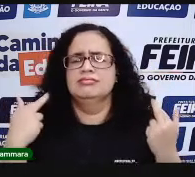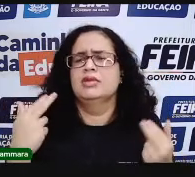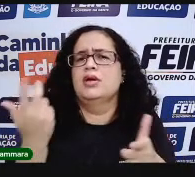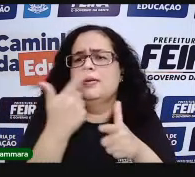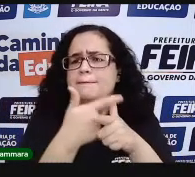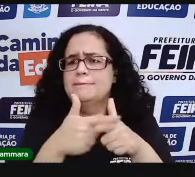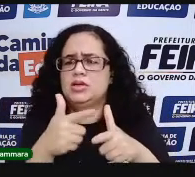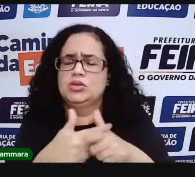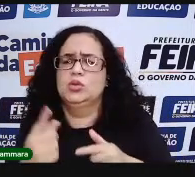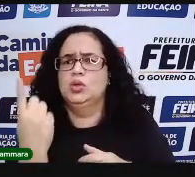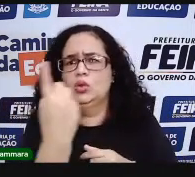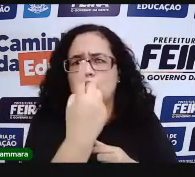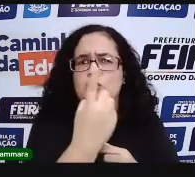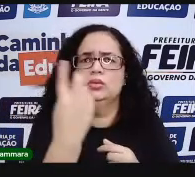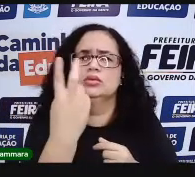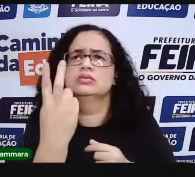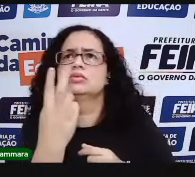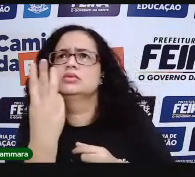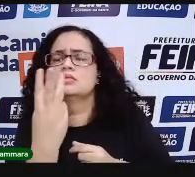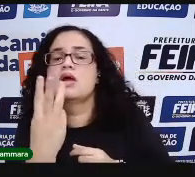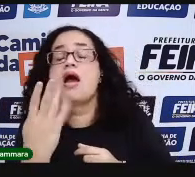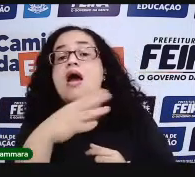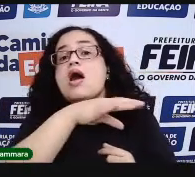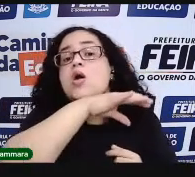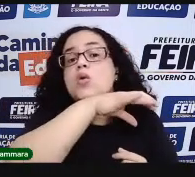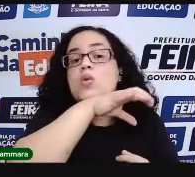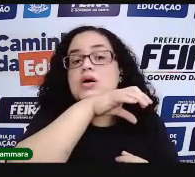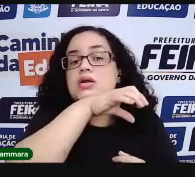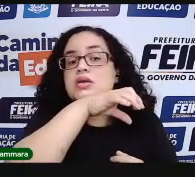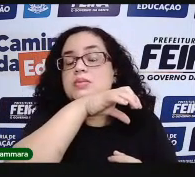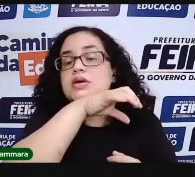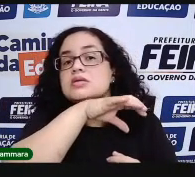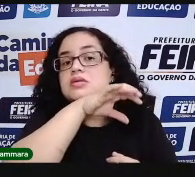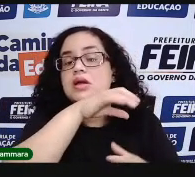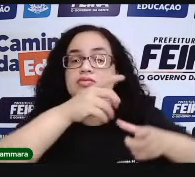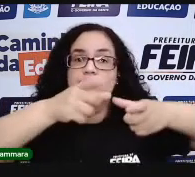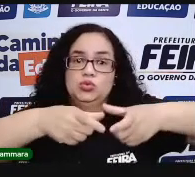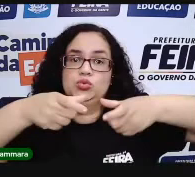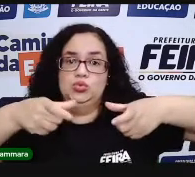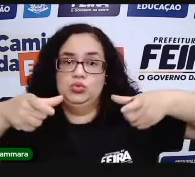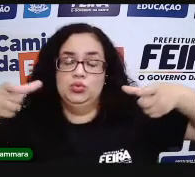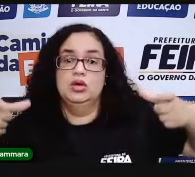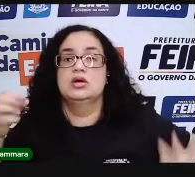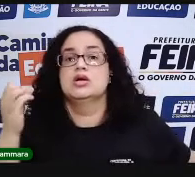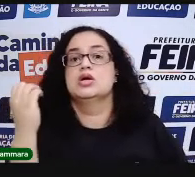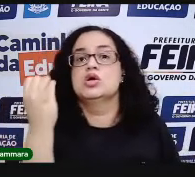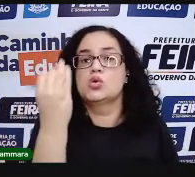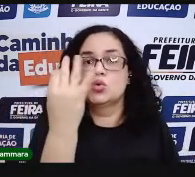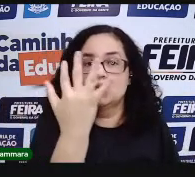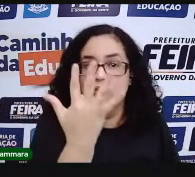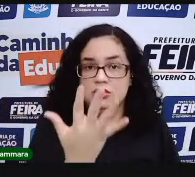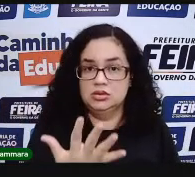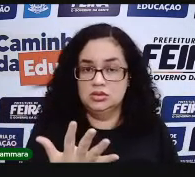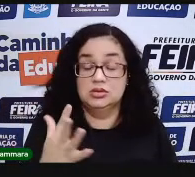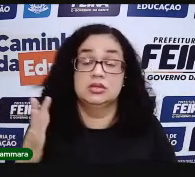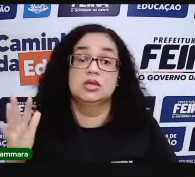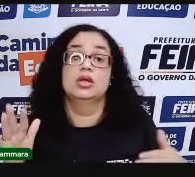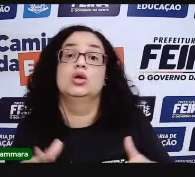Ele começou a criar. Uma, duas, três. E aí, os animais foram aumentando a sua quantidade.